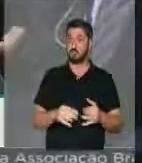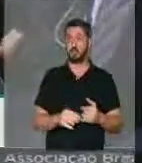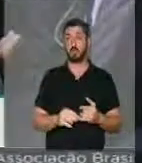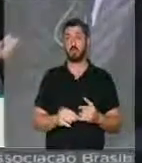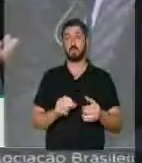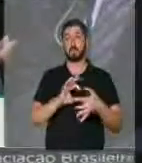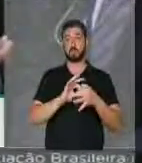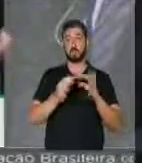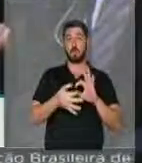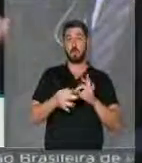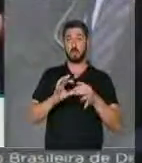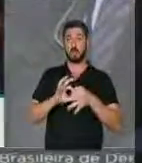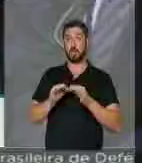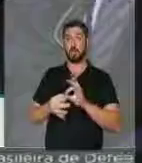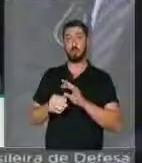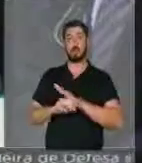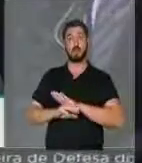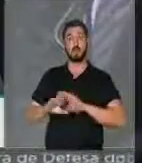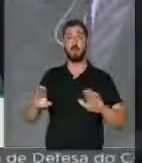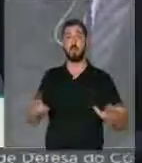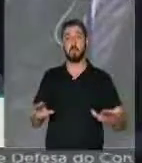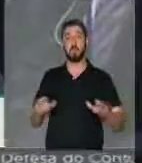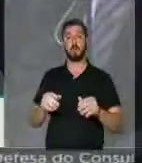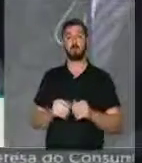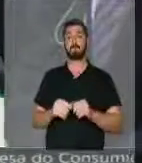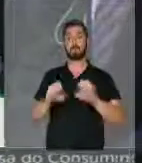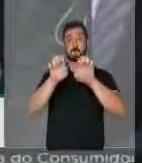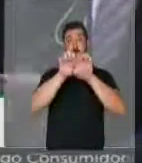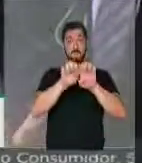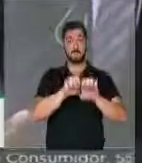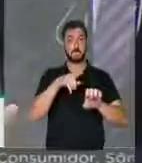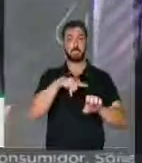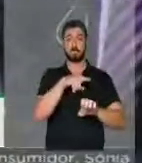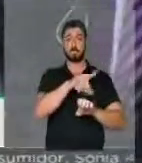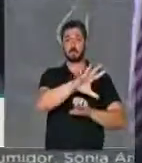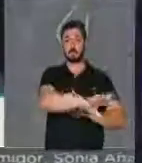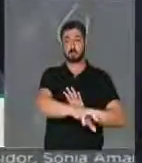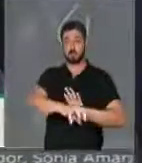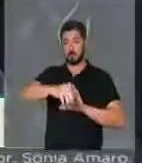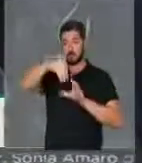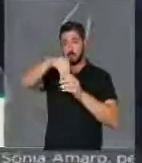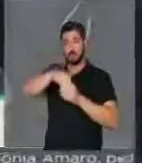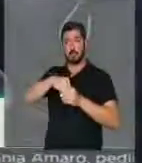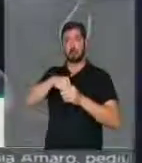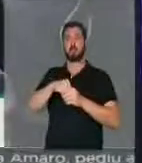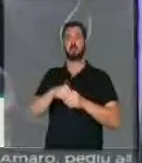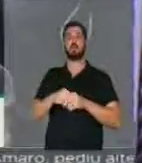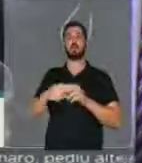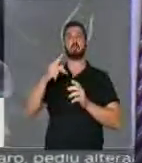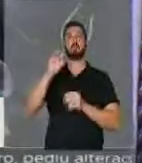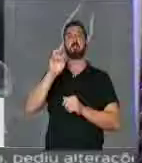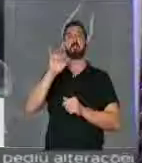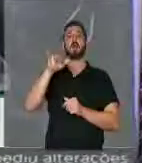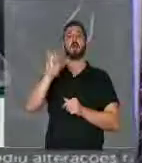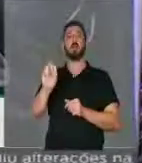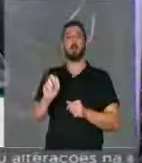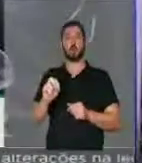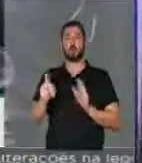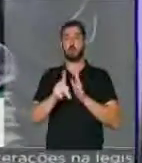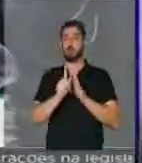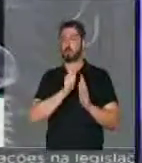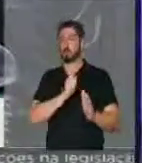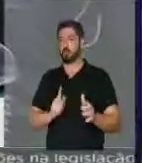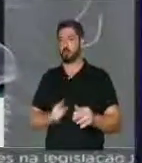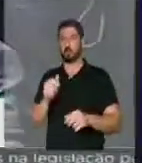a Olimpíada acabou. Tem uma estrutura que deve ser incorporada ao patrimônio, do